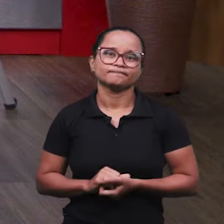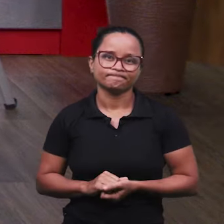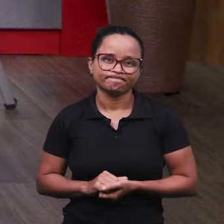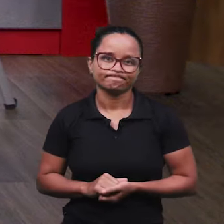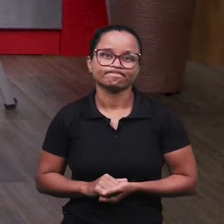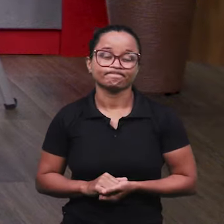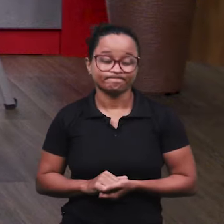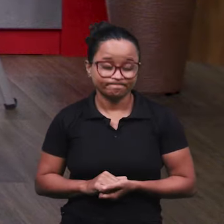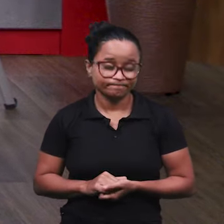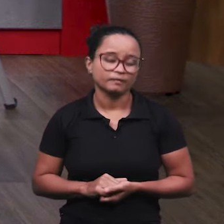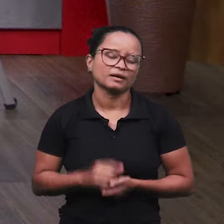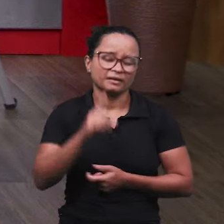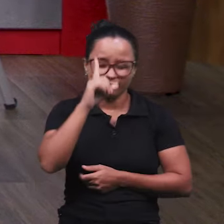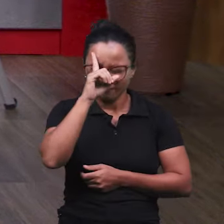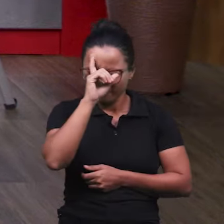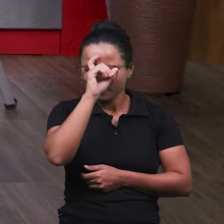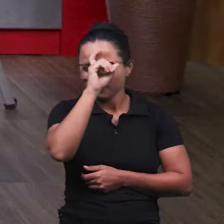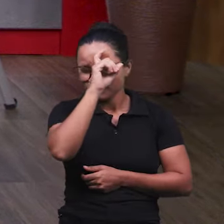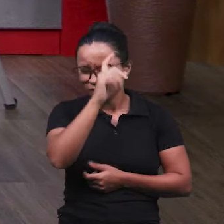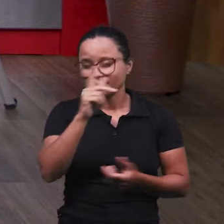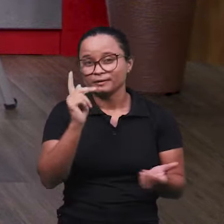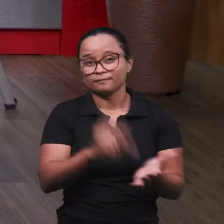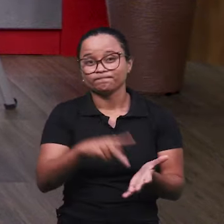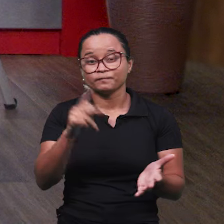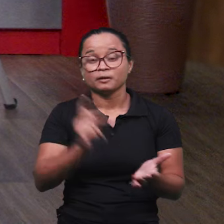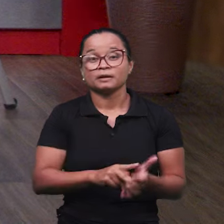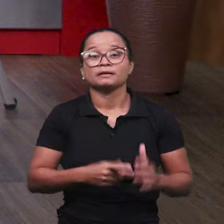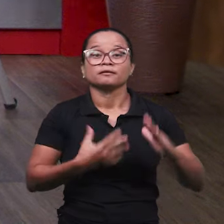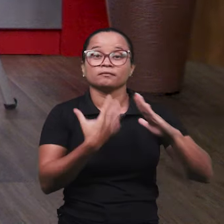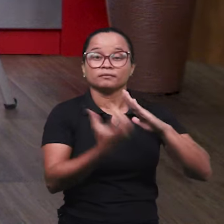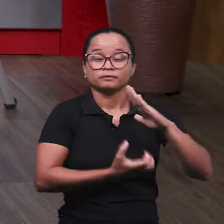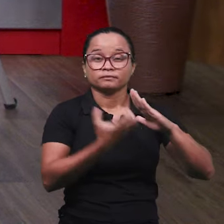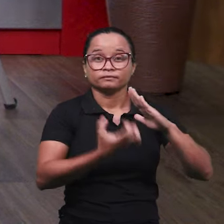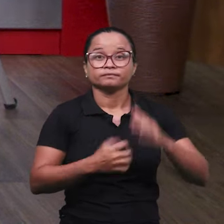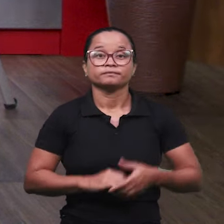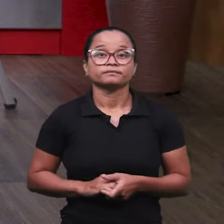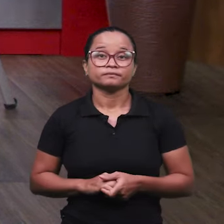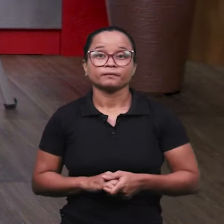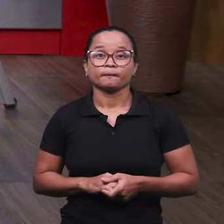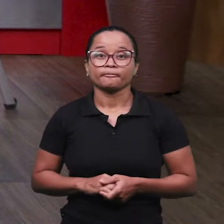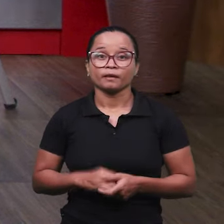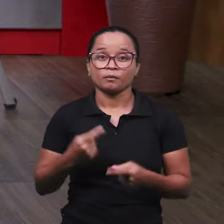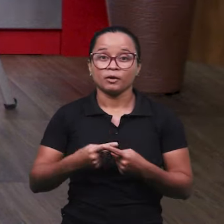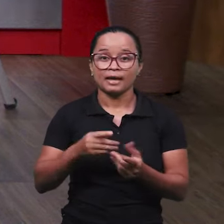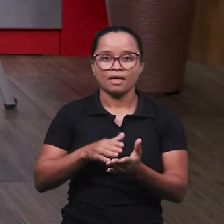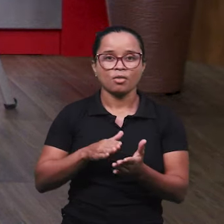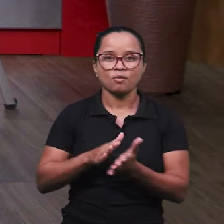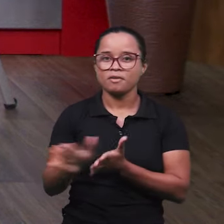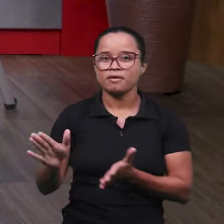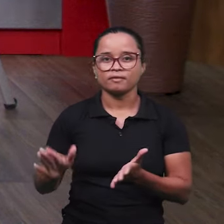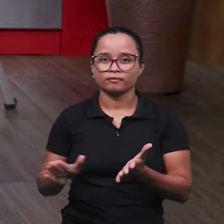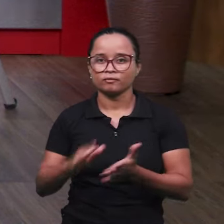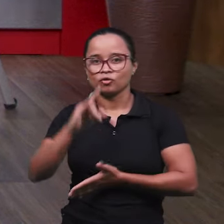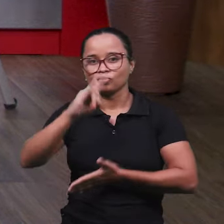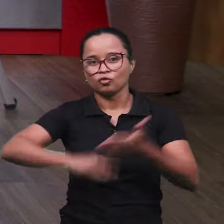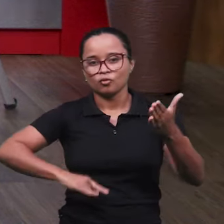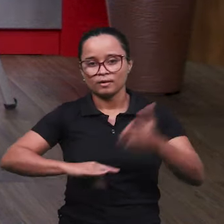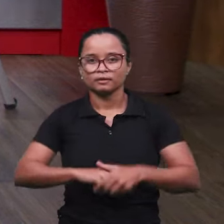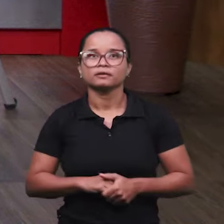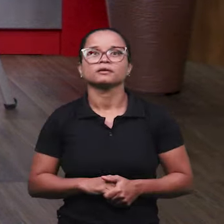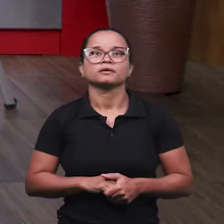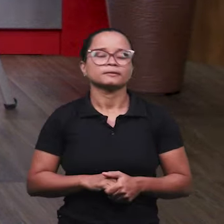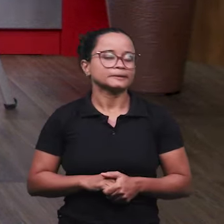doutor. Sim, sim. E é uma dificuldade, inclusive, das empresas que não emitem esse laudo. Tanto o LTCAT, que um documento